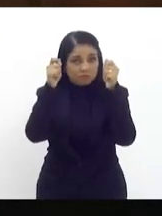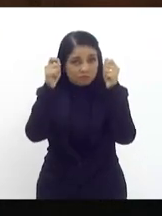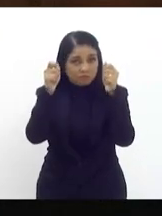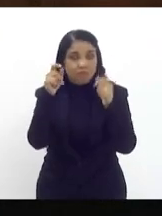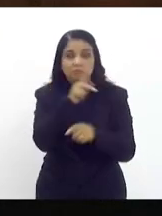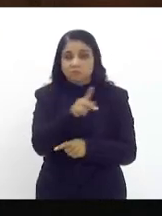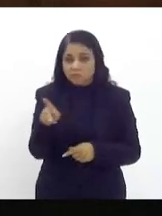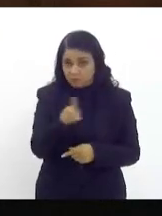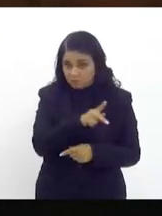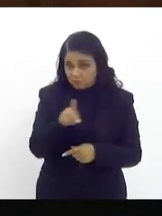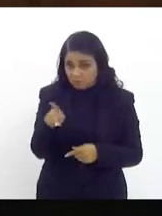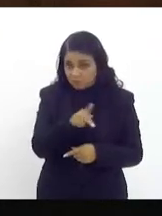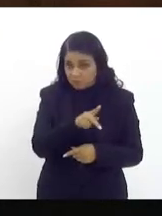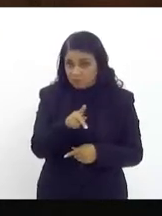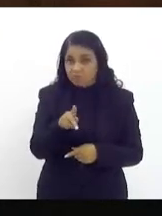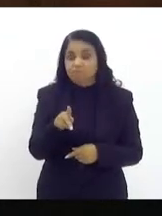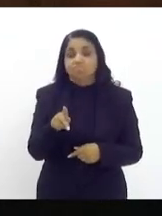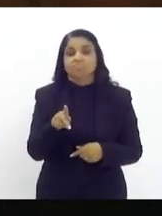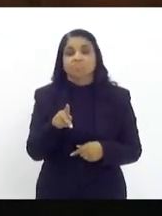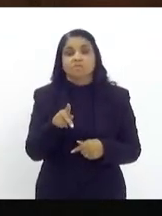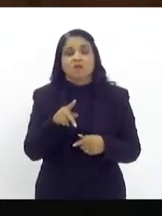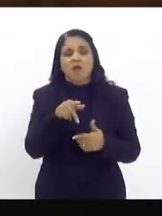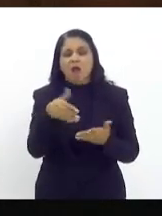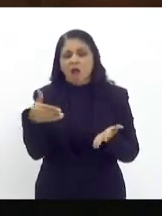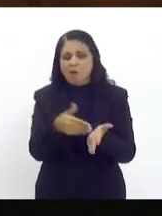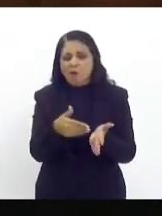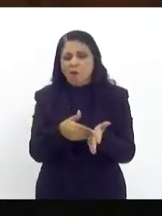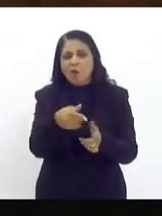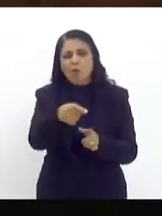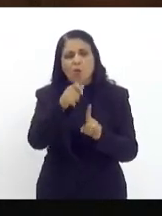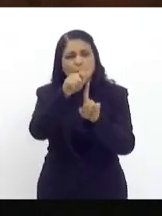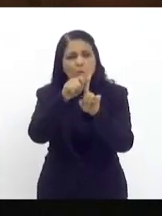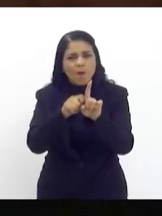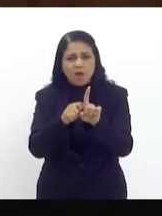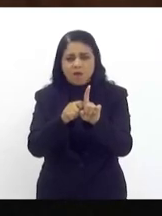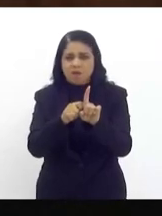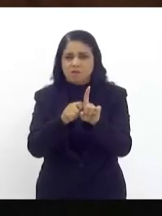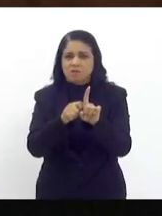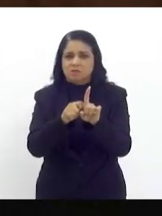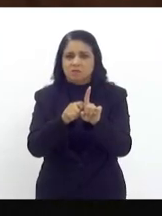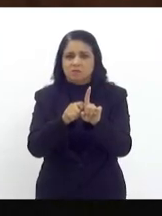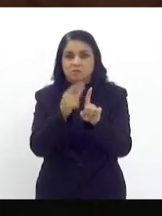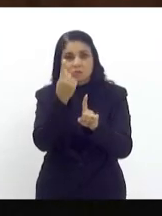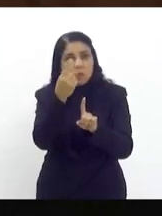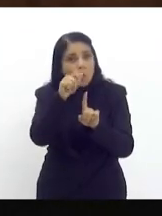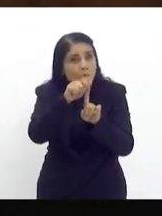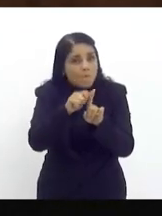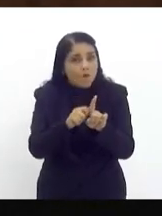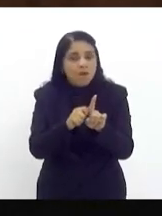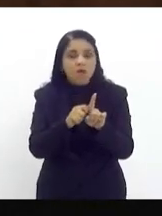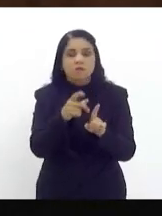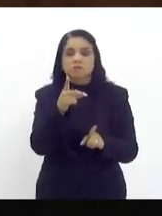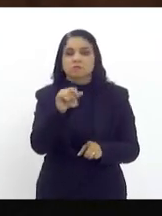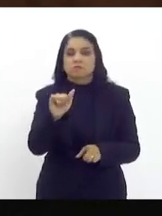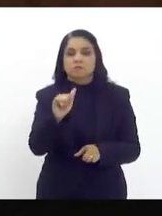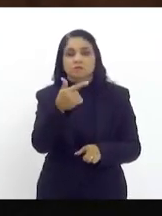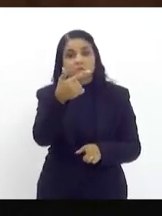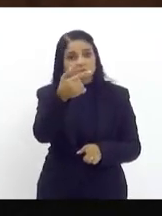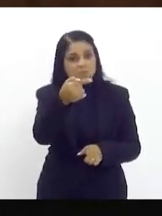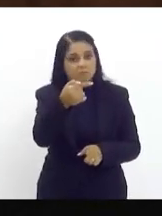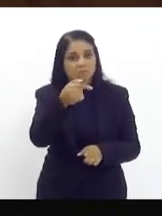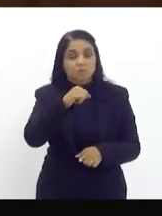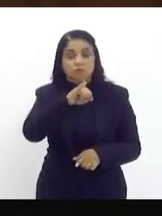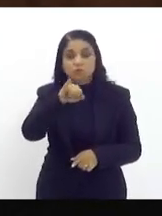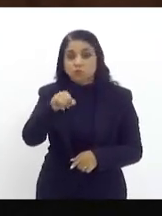A greve dos professores completará um mês, no dia 17 de junho. E hoje, o